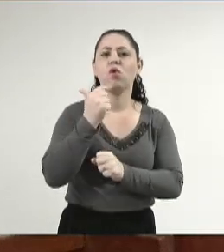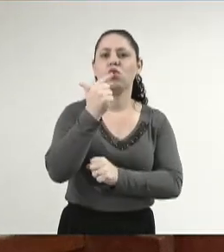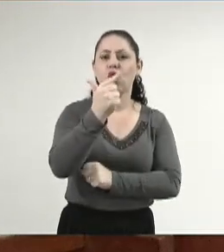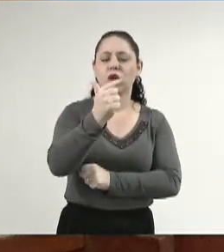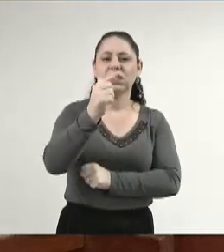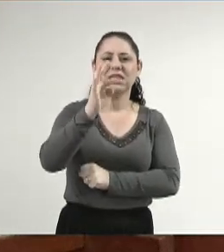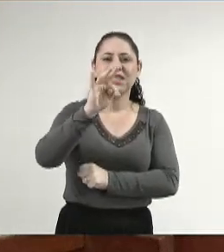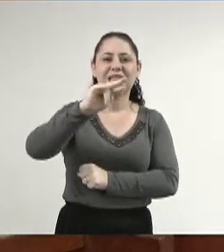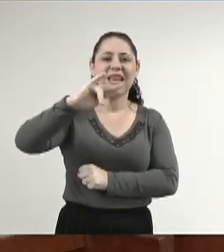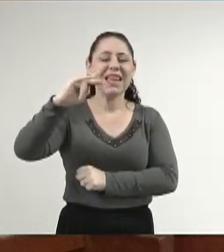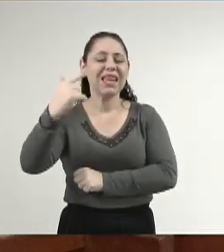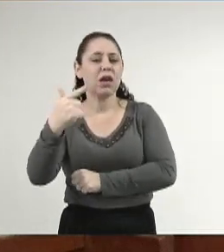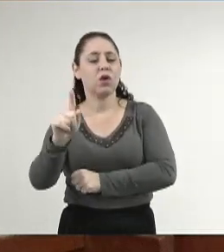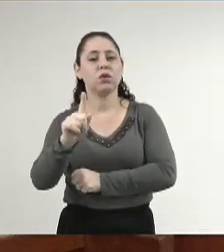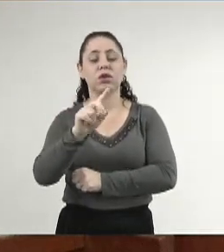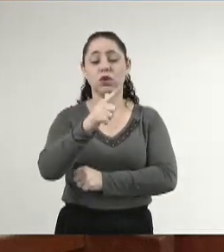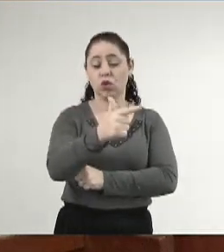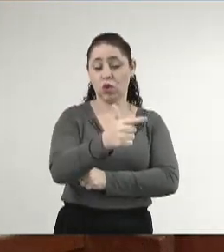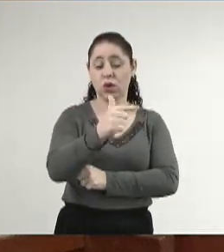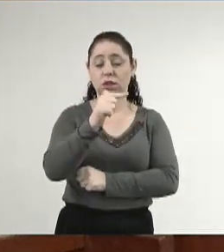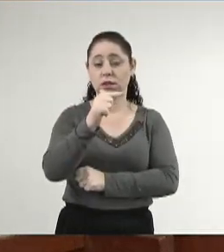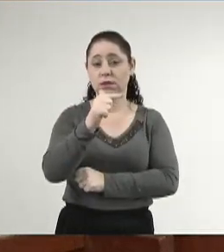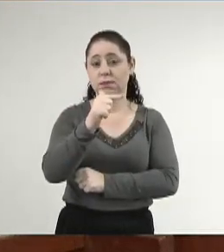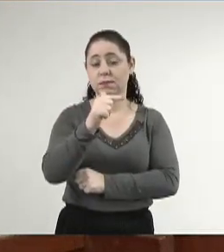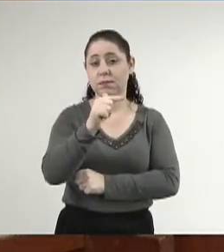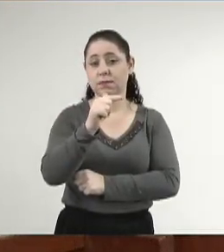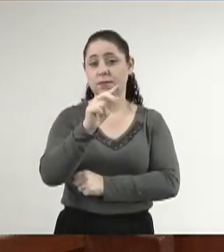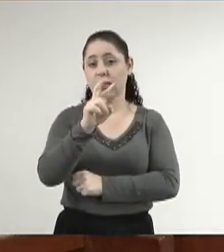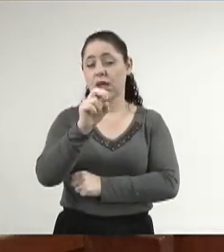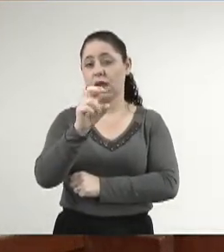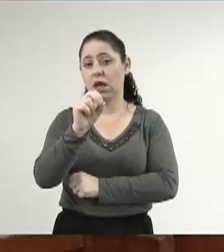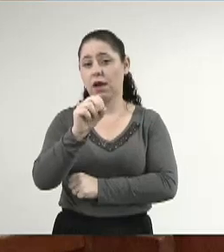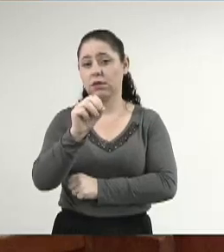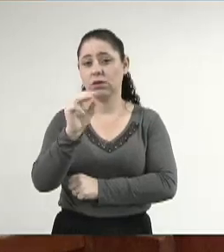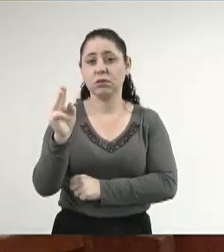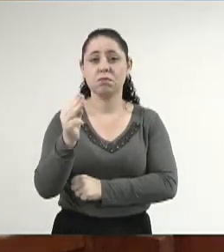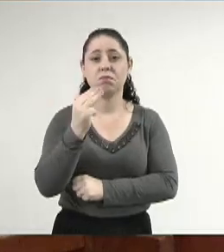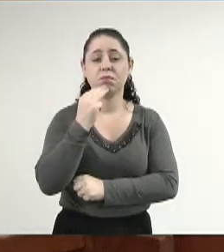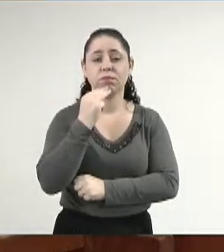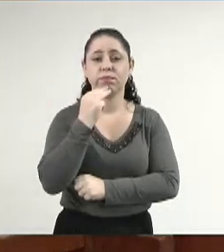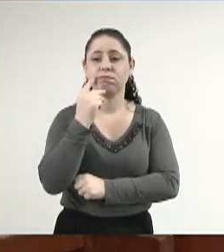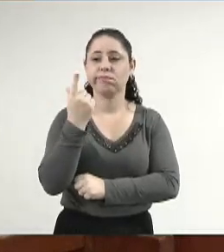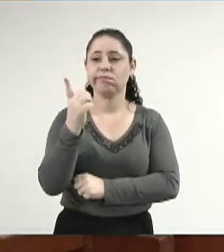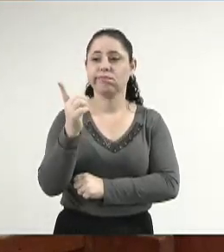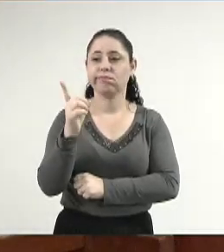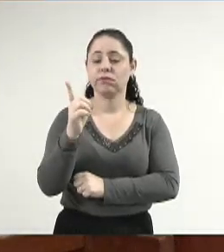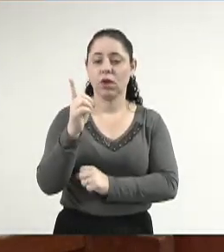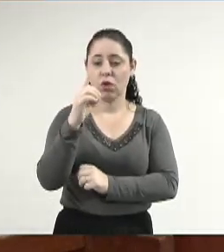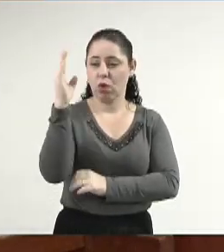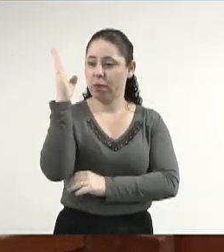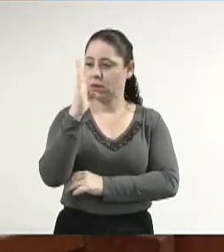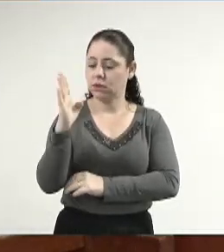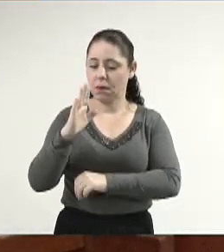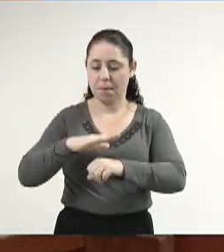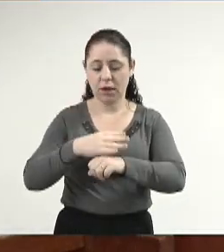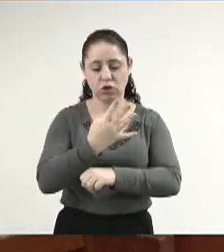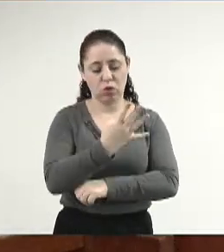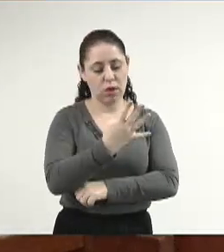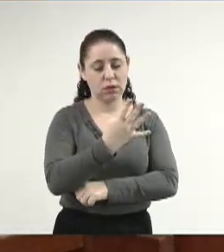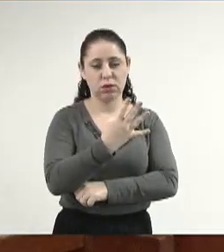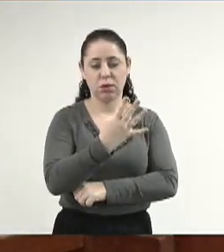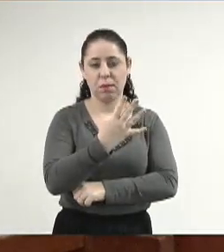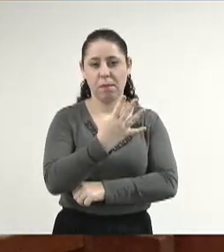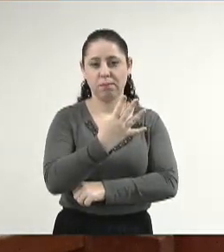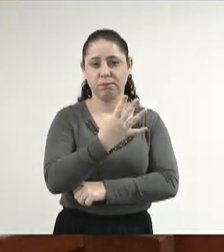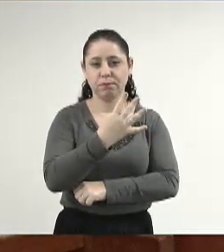e 500 milhões de dólares. No Brasil, mais de 4 mil e 600 mil